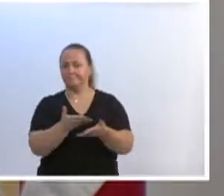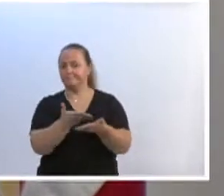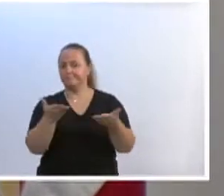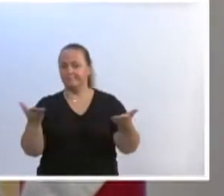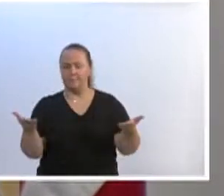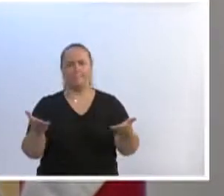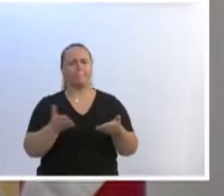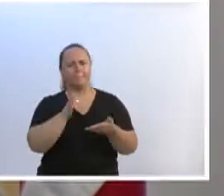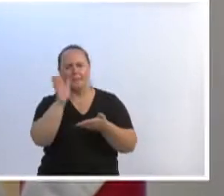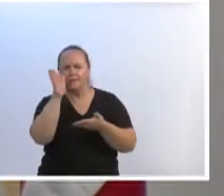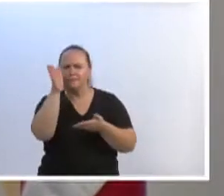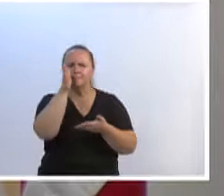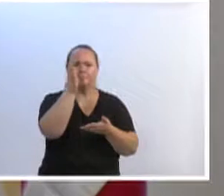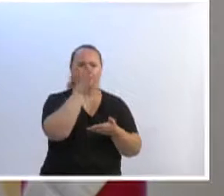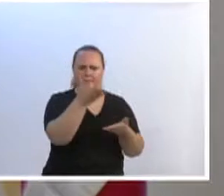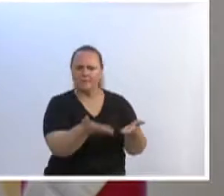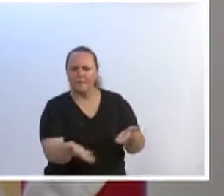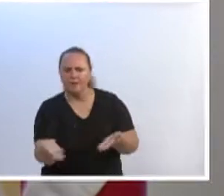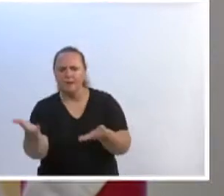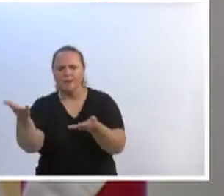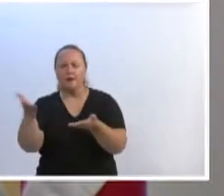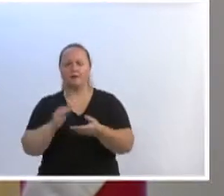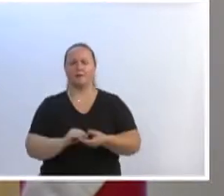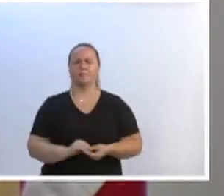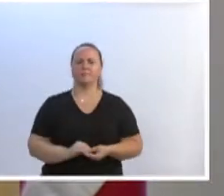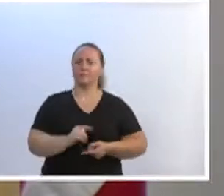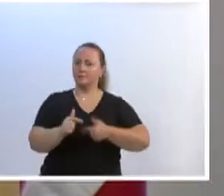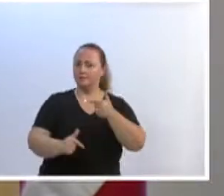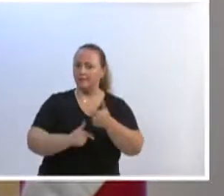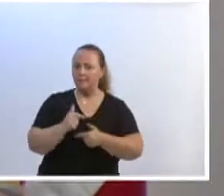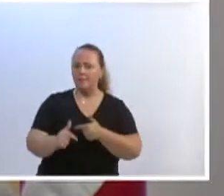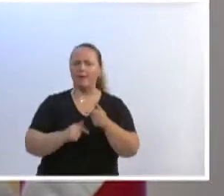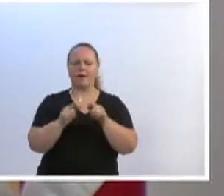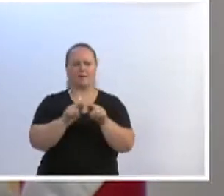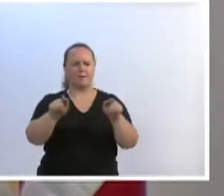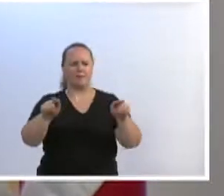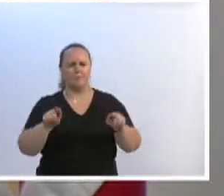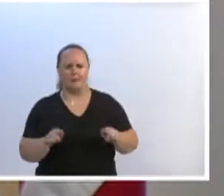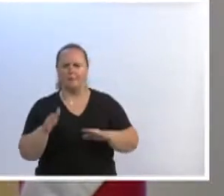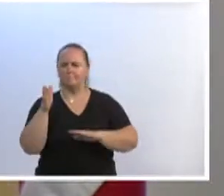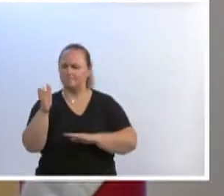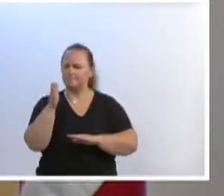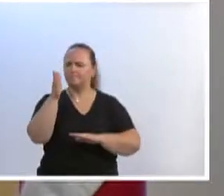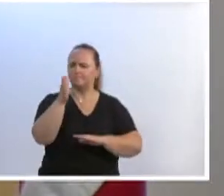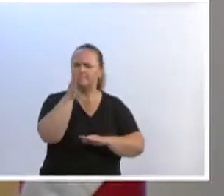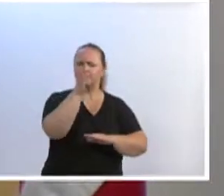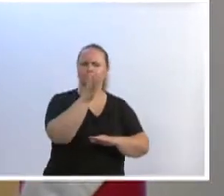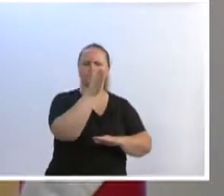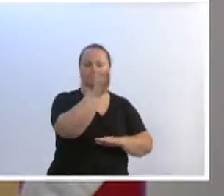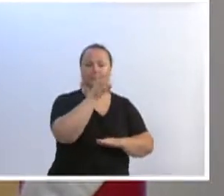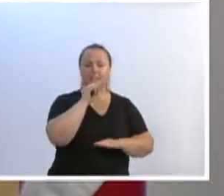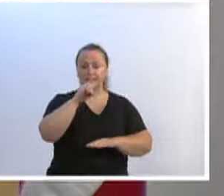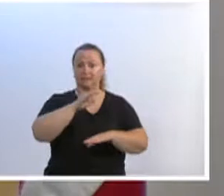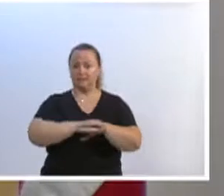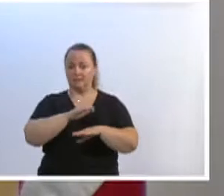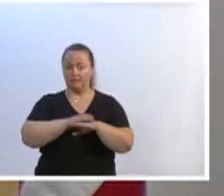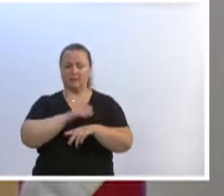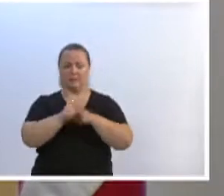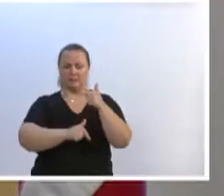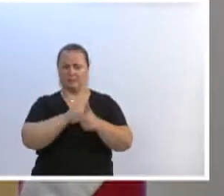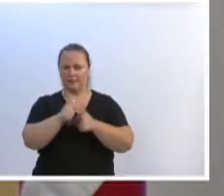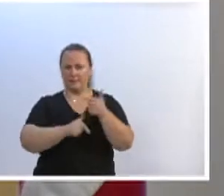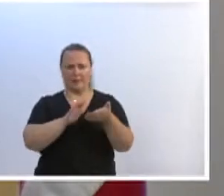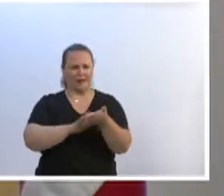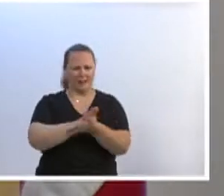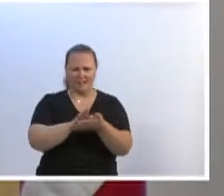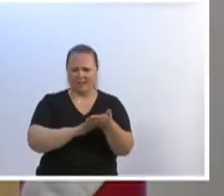façam, visitem, façam a sua parte, visitem gabinete por gabinete. Porque se nós não fizermos a nossa parte, o deputado não